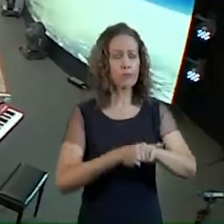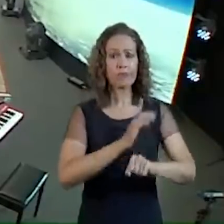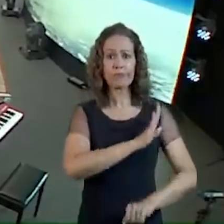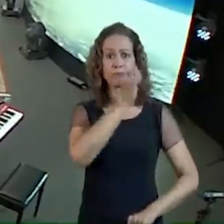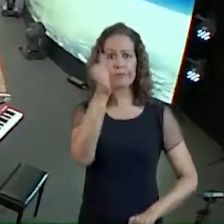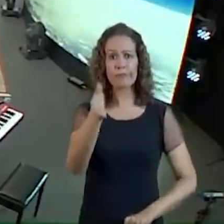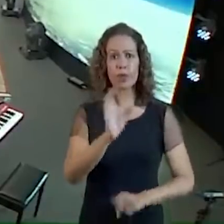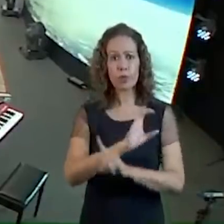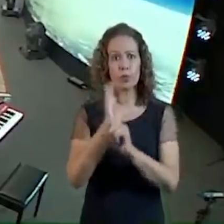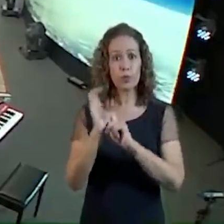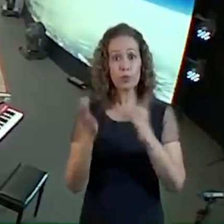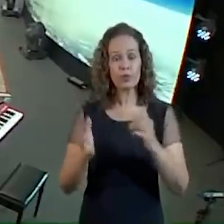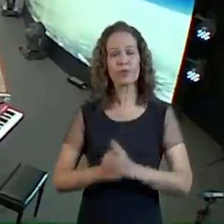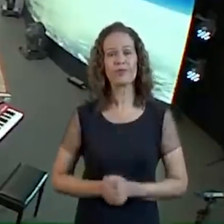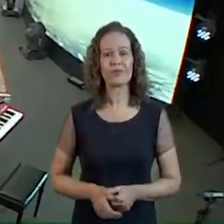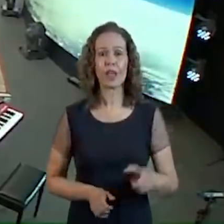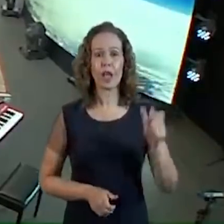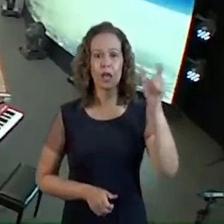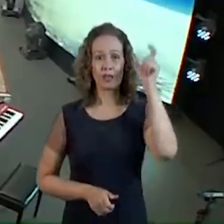Falei, Satanás, valeu